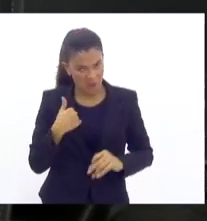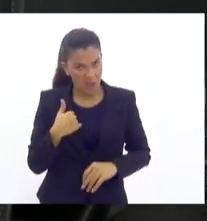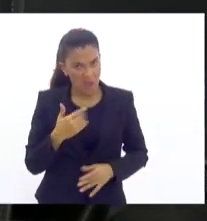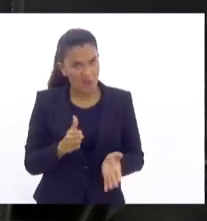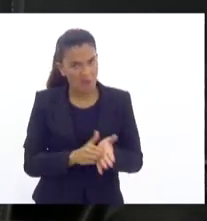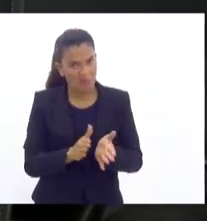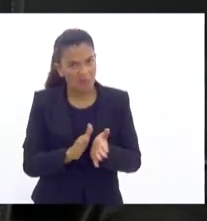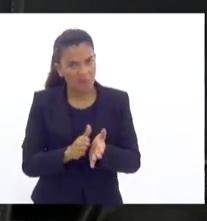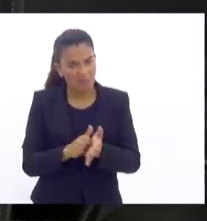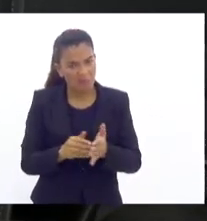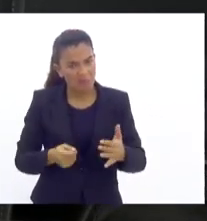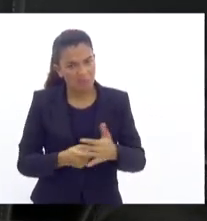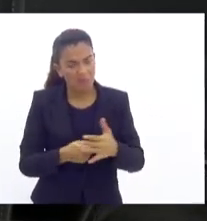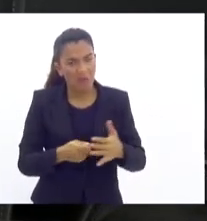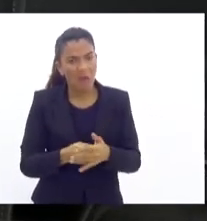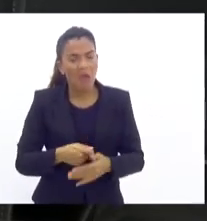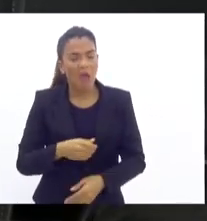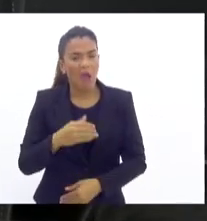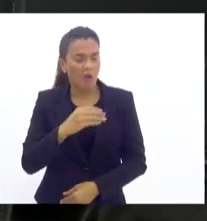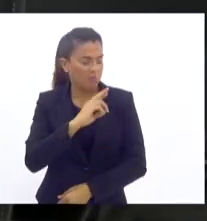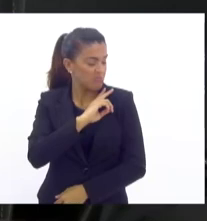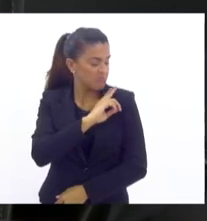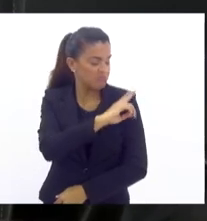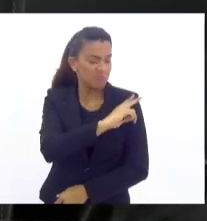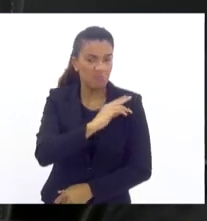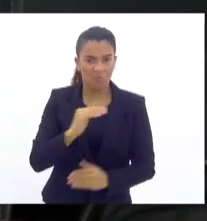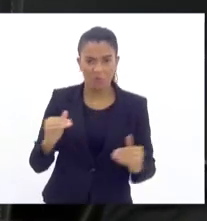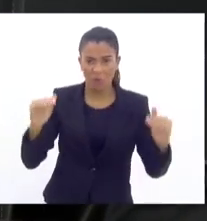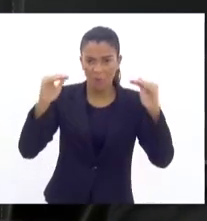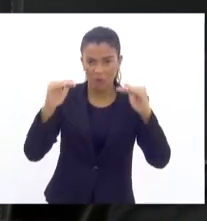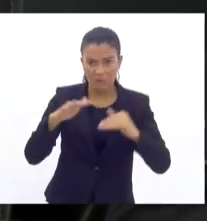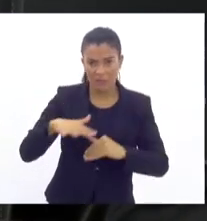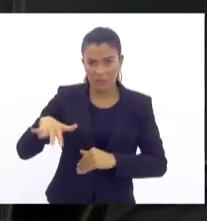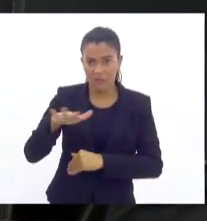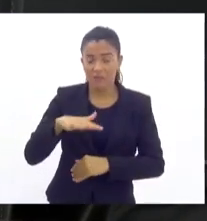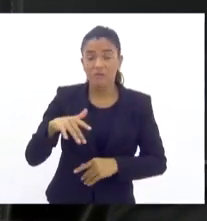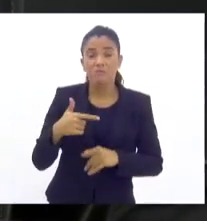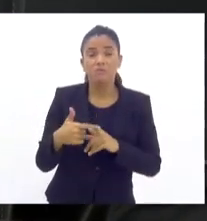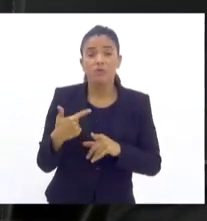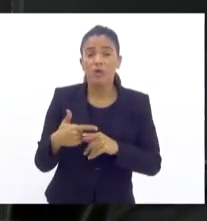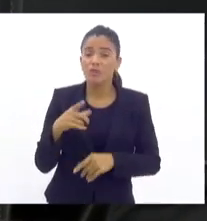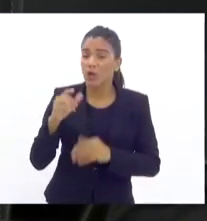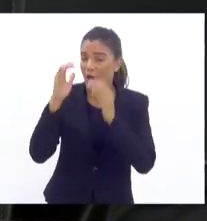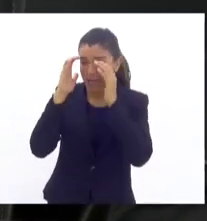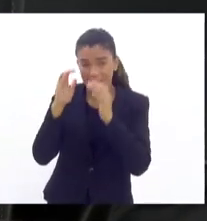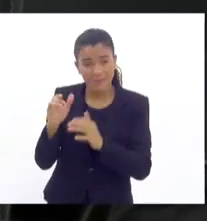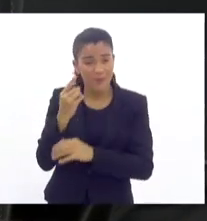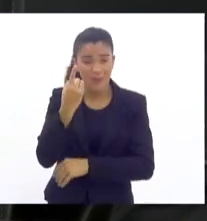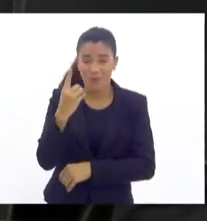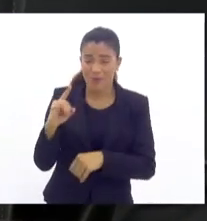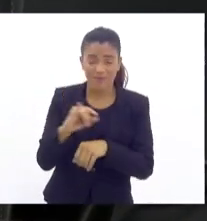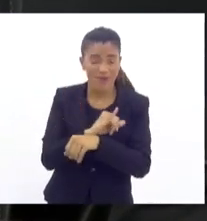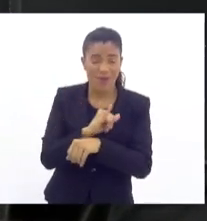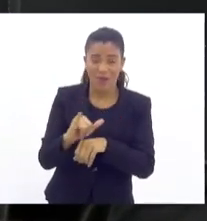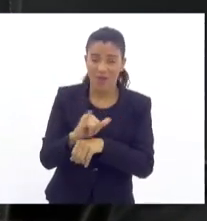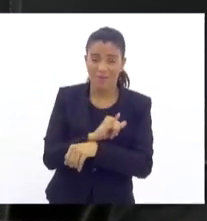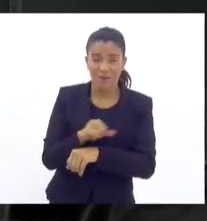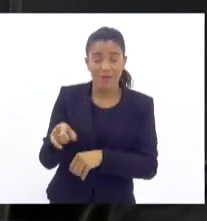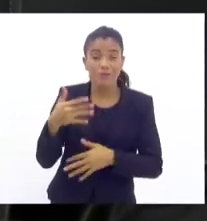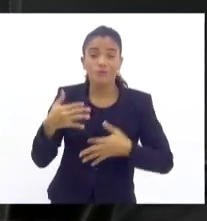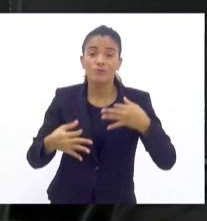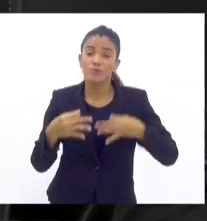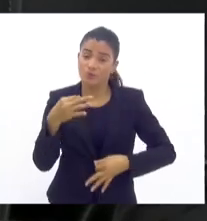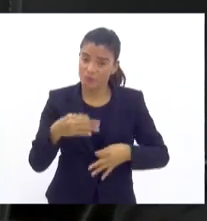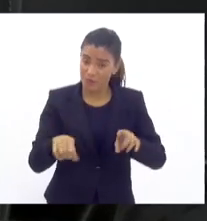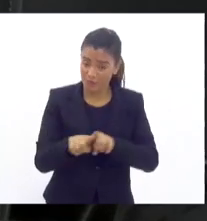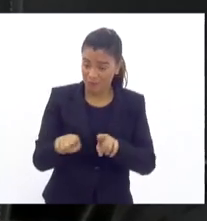ao comandante da área porque esses caras só a respeitam de uma forma, coronéis e delegados. E os judiciários tinham que estar